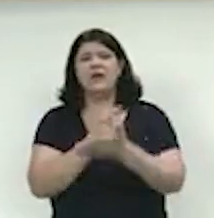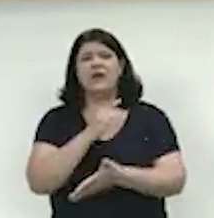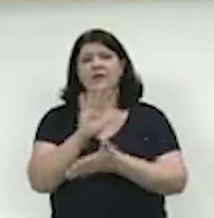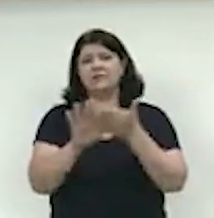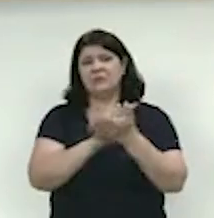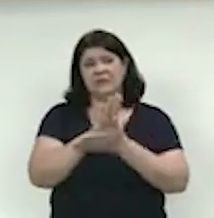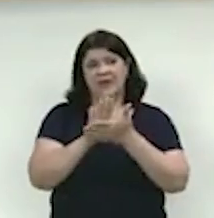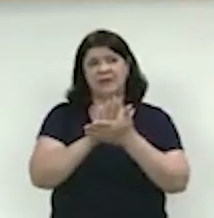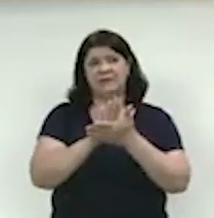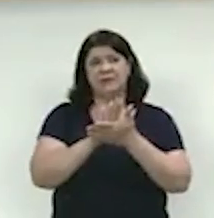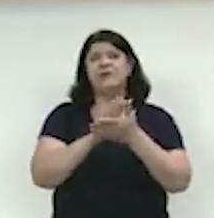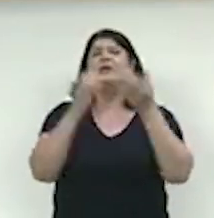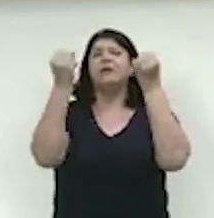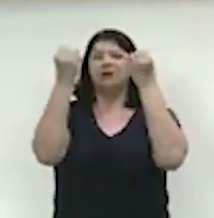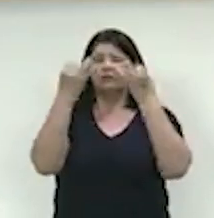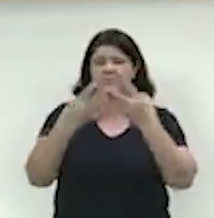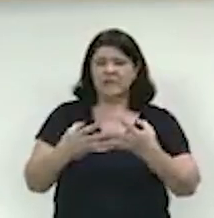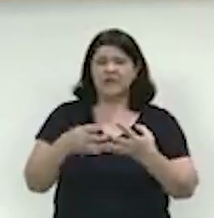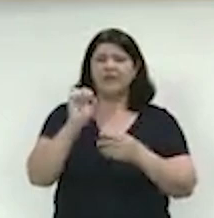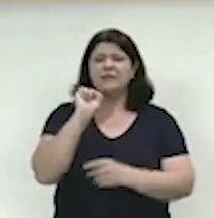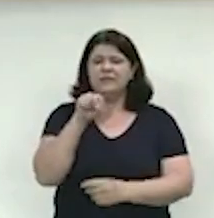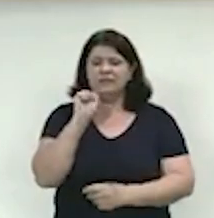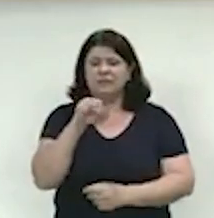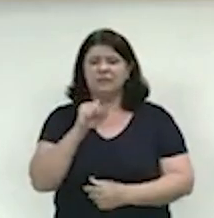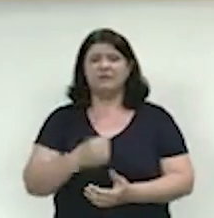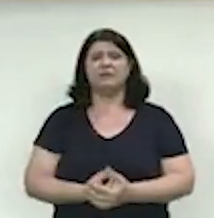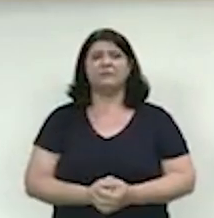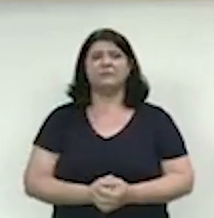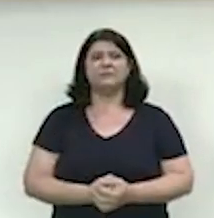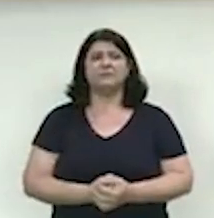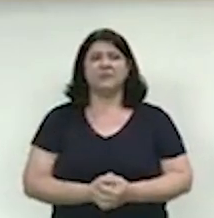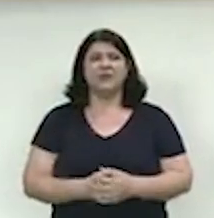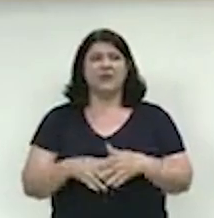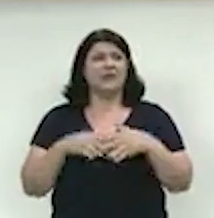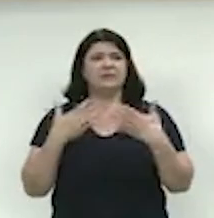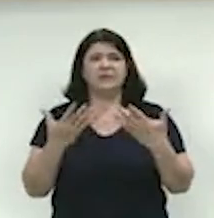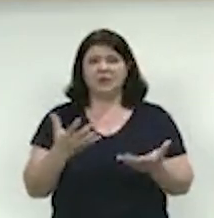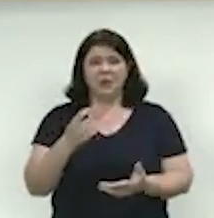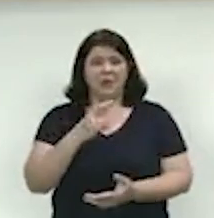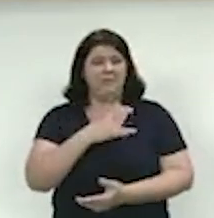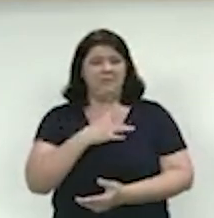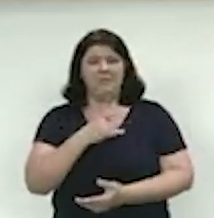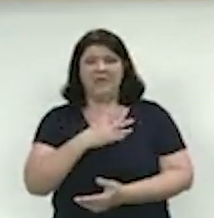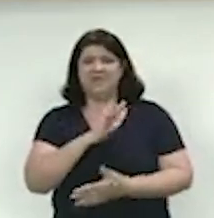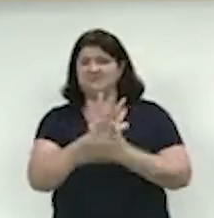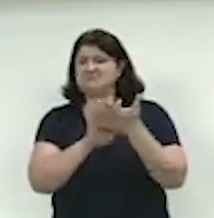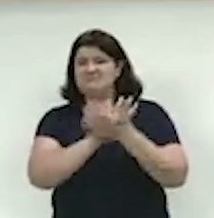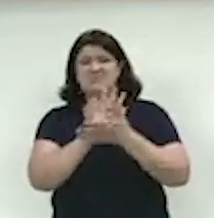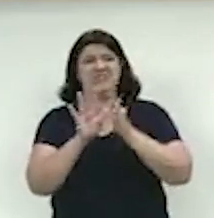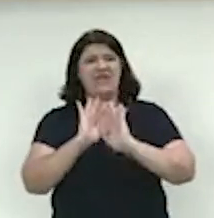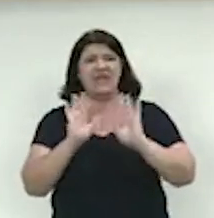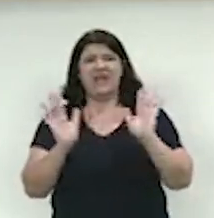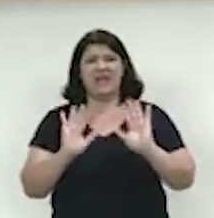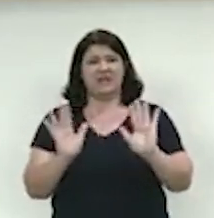votação. Deixei muito claro isso. Então, não tenho que temer a nenhum